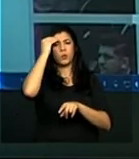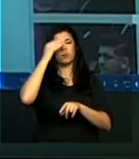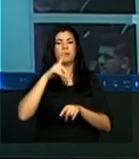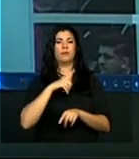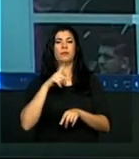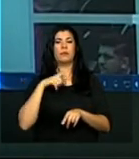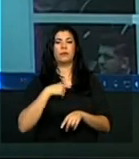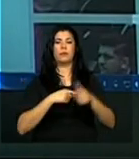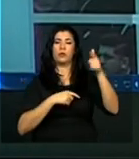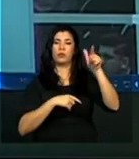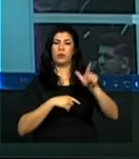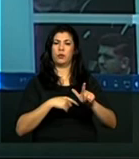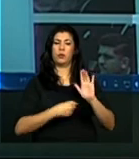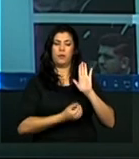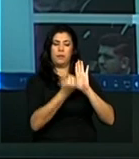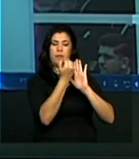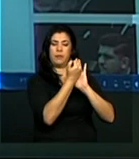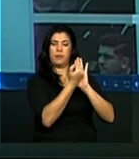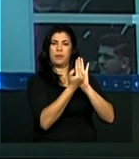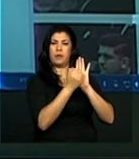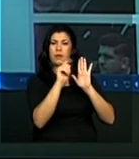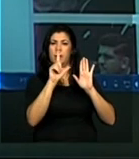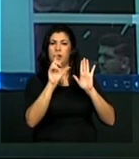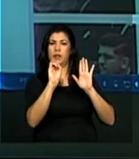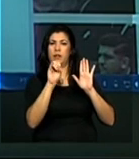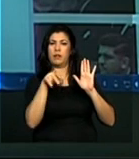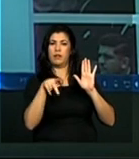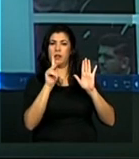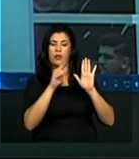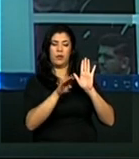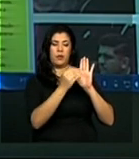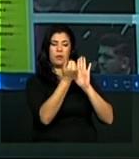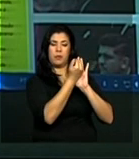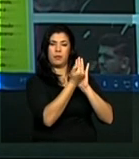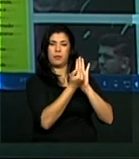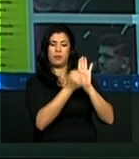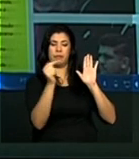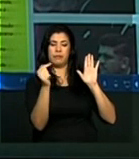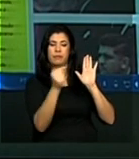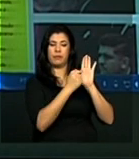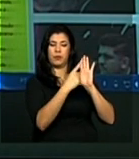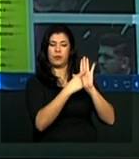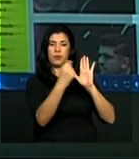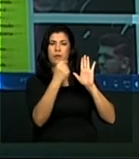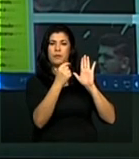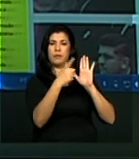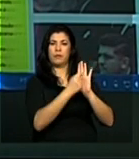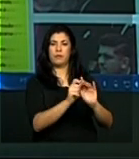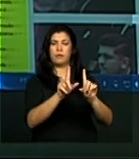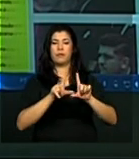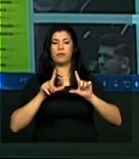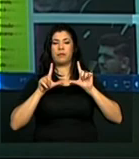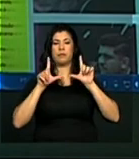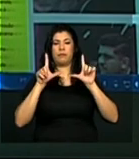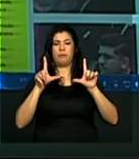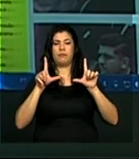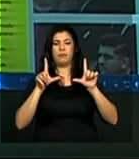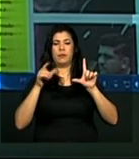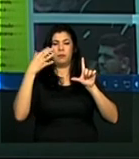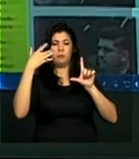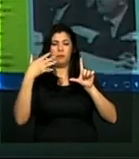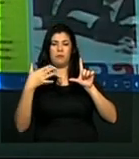a gente tem aqui, de novo, os links. Clica na Lei de Segurança Nacional. Então, abre box, box